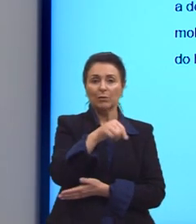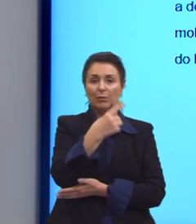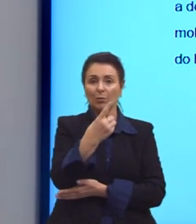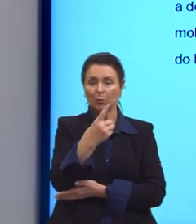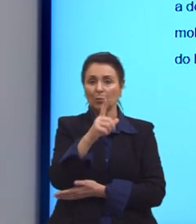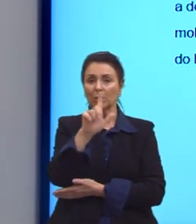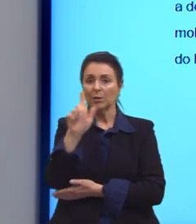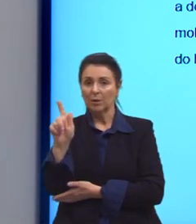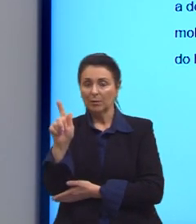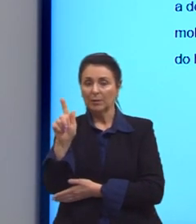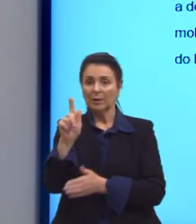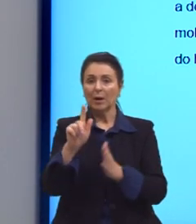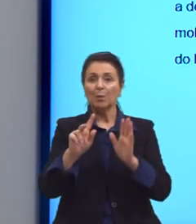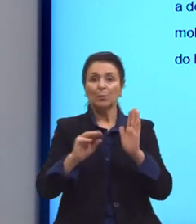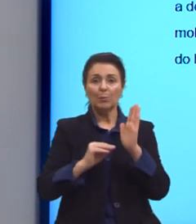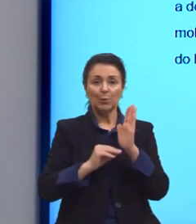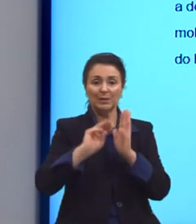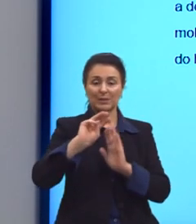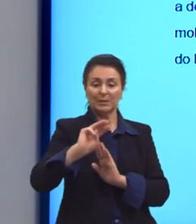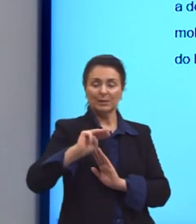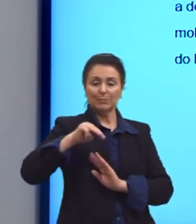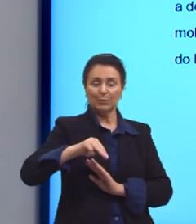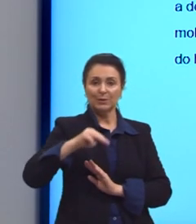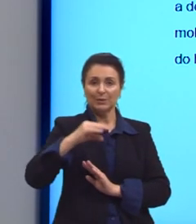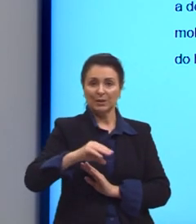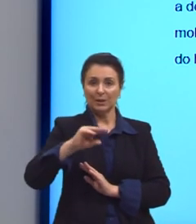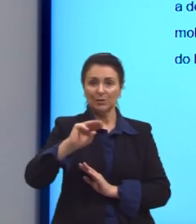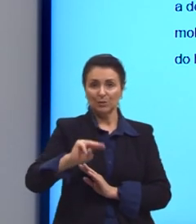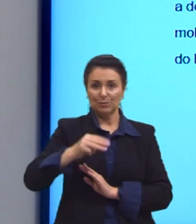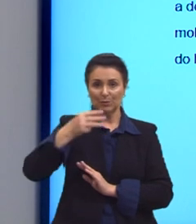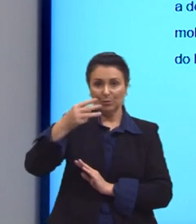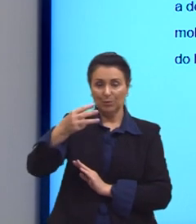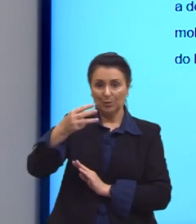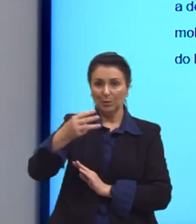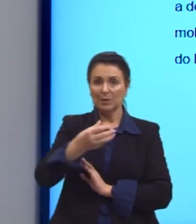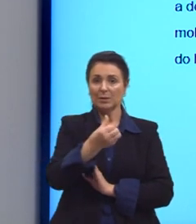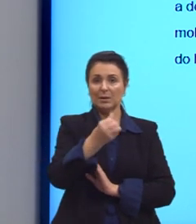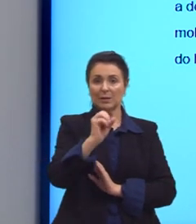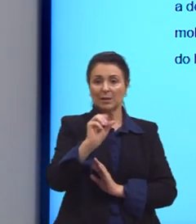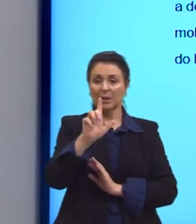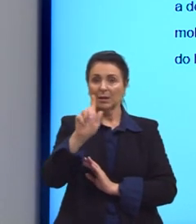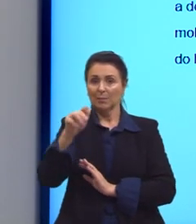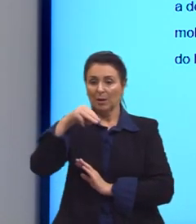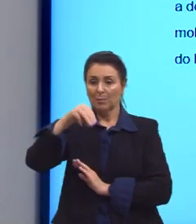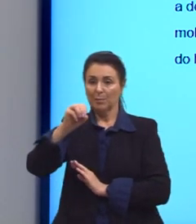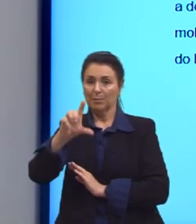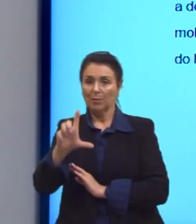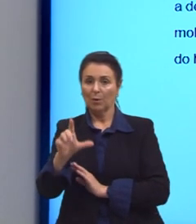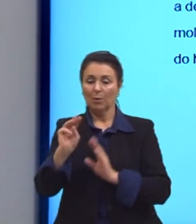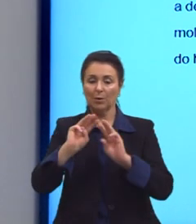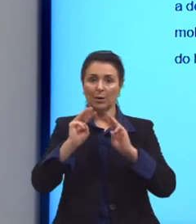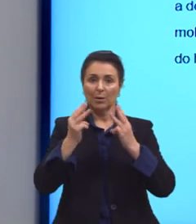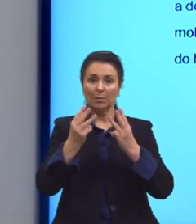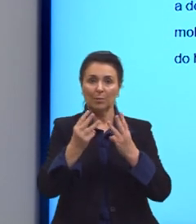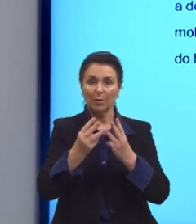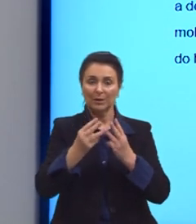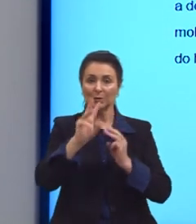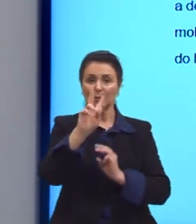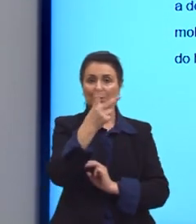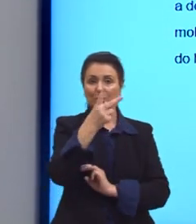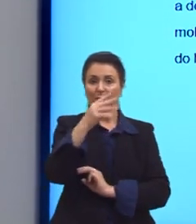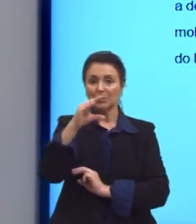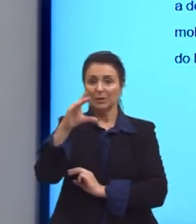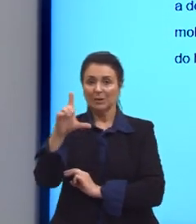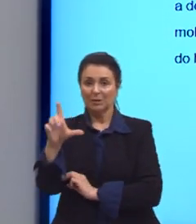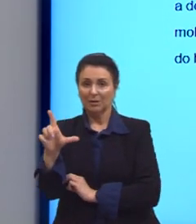por centímetro cúbico, a massa molar do ácido acético é igual a 60 gramas por mol e a massa de hidróxido de cálcio é